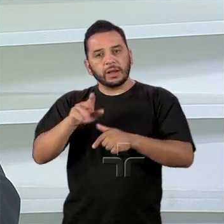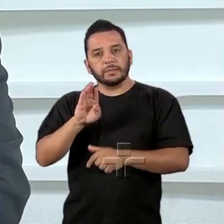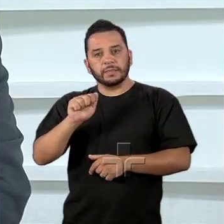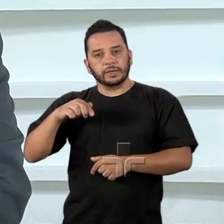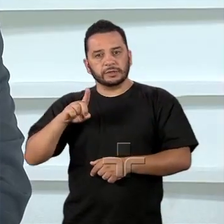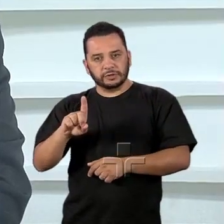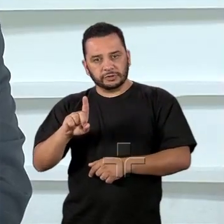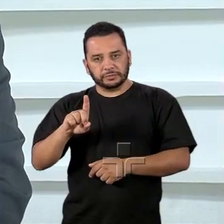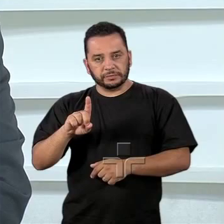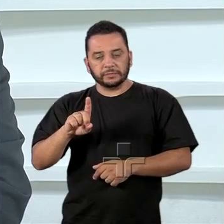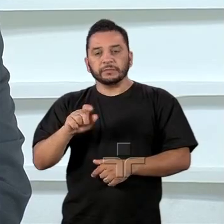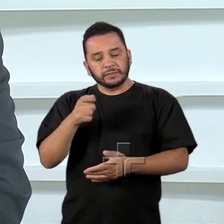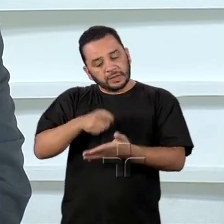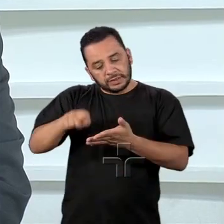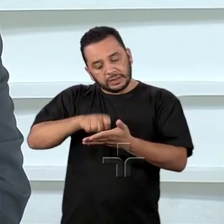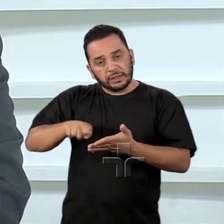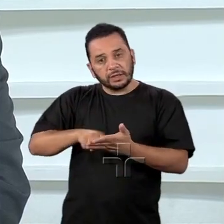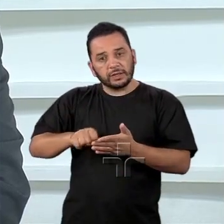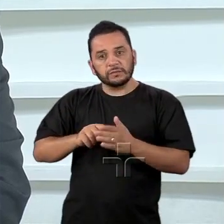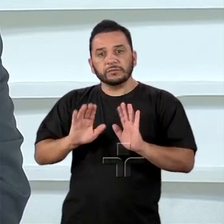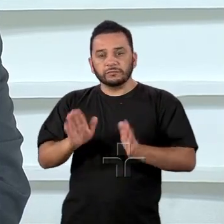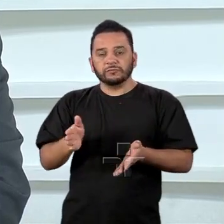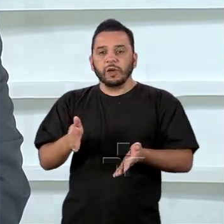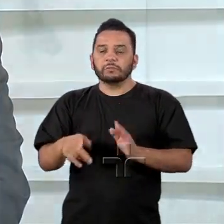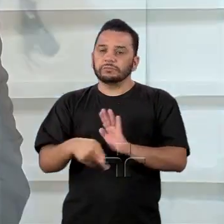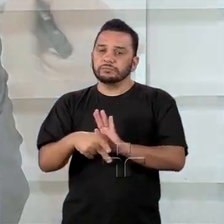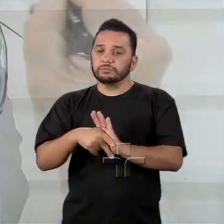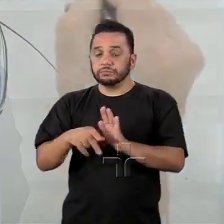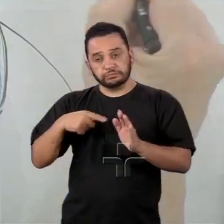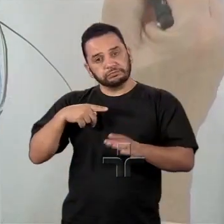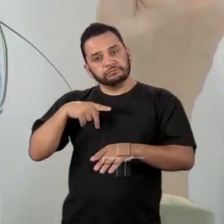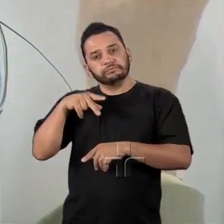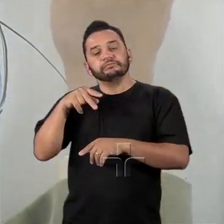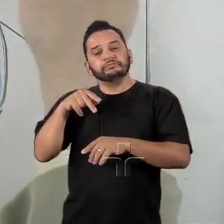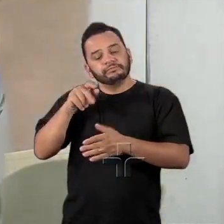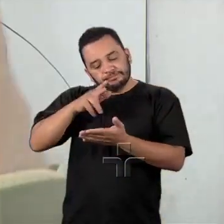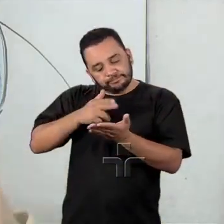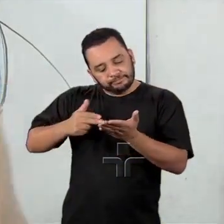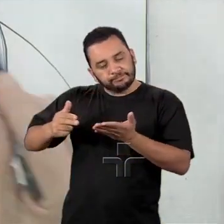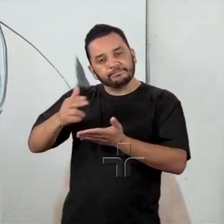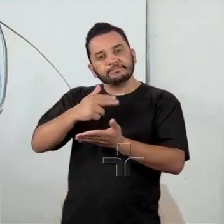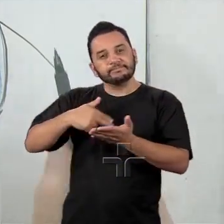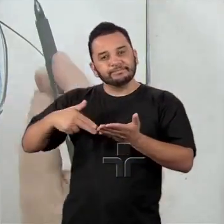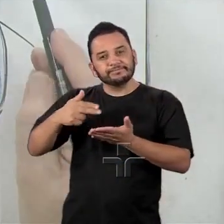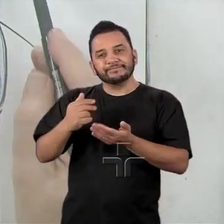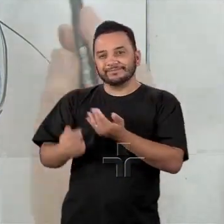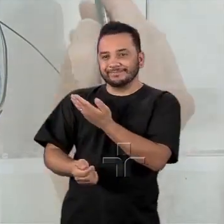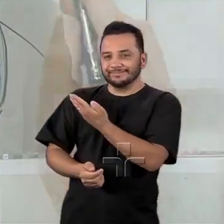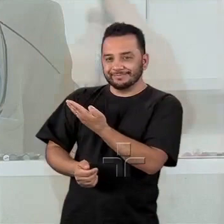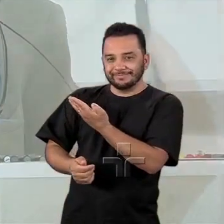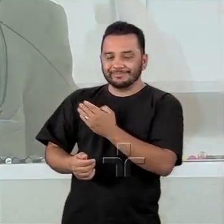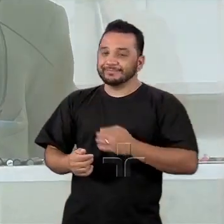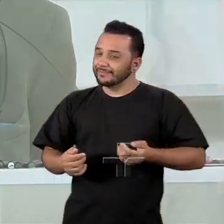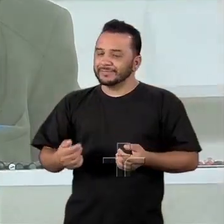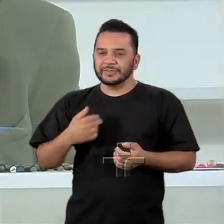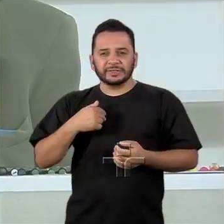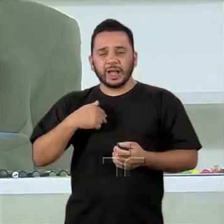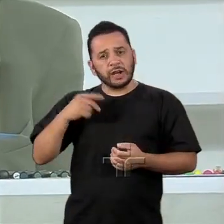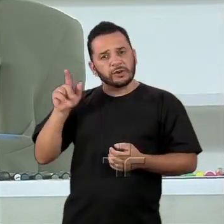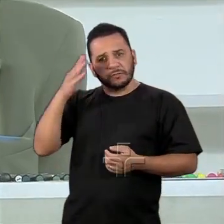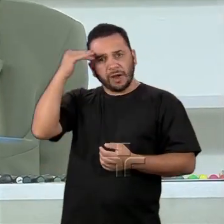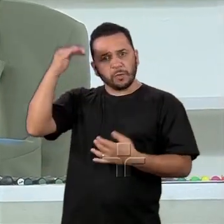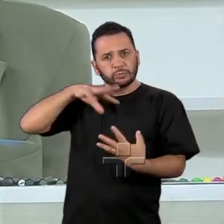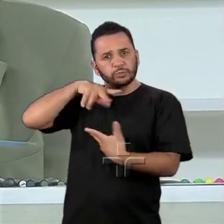News. Ao longo do programa, somos supervisionados e caricaturados em tempo real pelo nosso internacional,